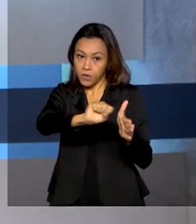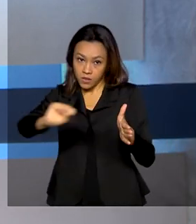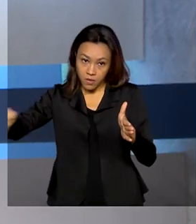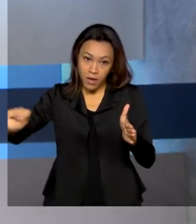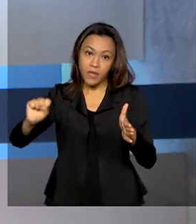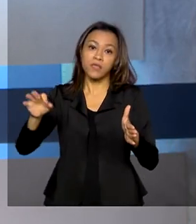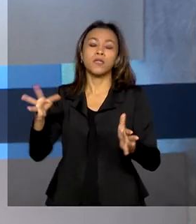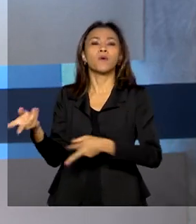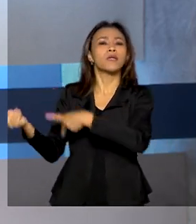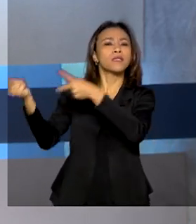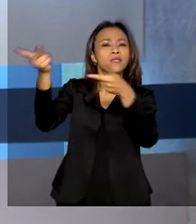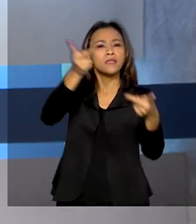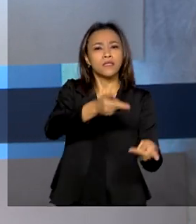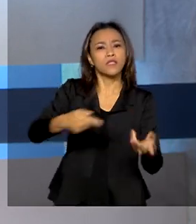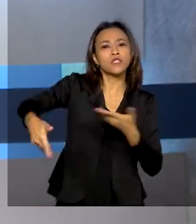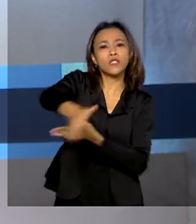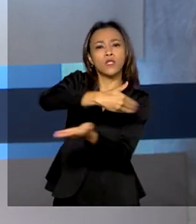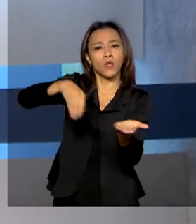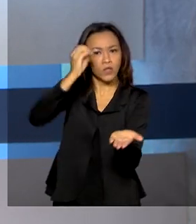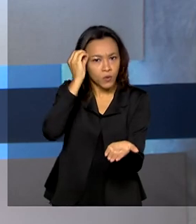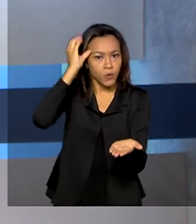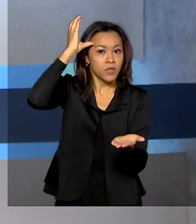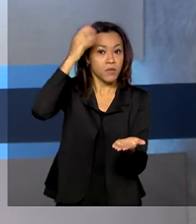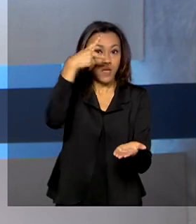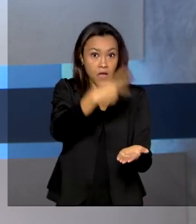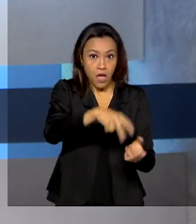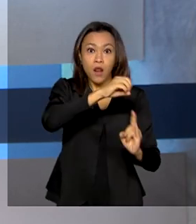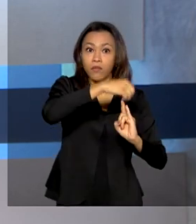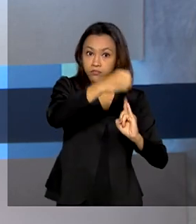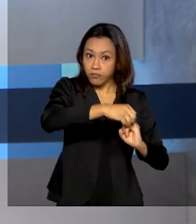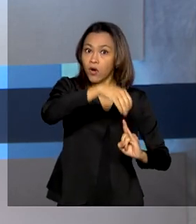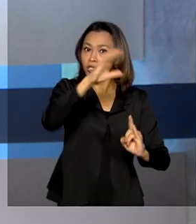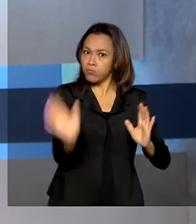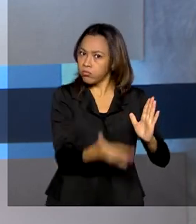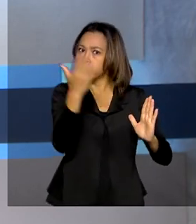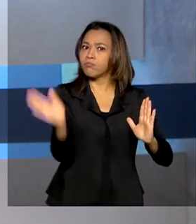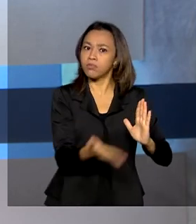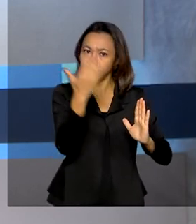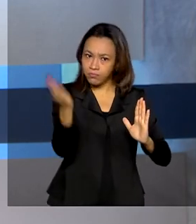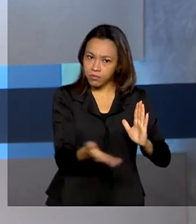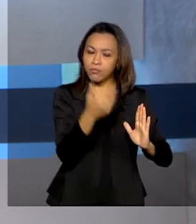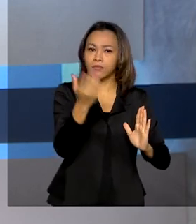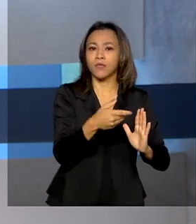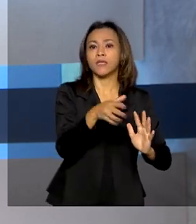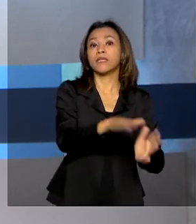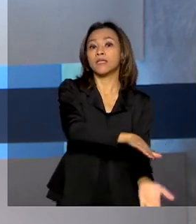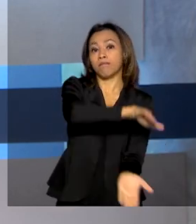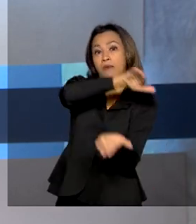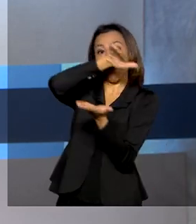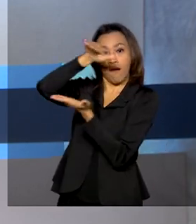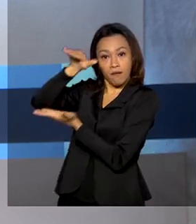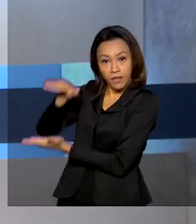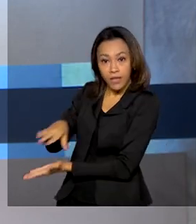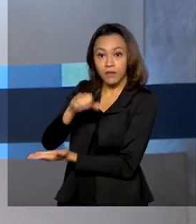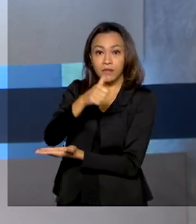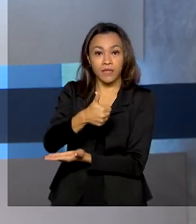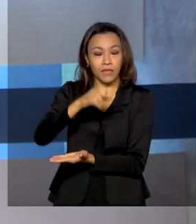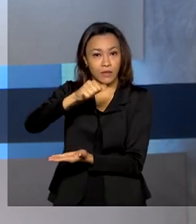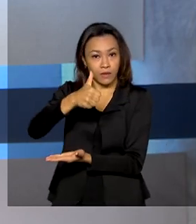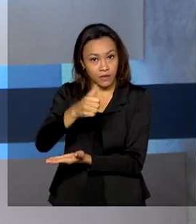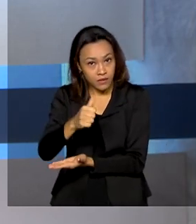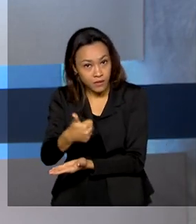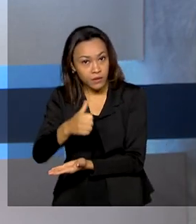de tecnologia, a Fundação poderá produzir as vacinas de forma independente, entregando mais 110 milhões de doses até o